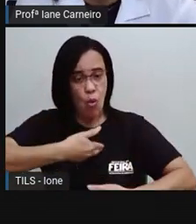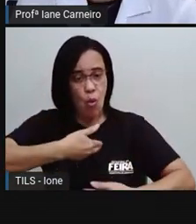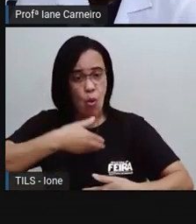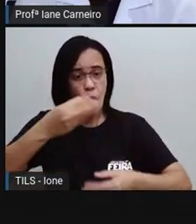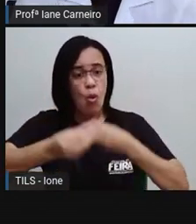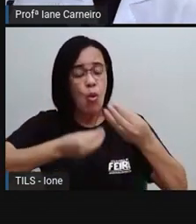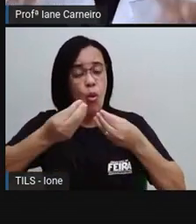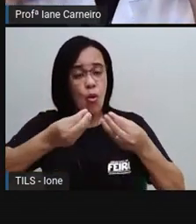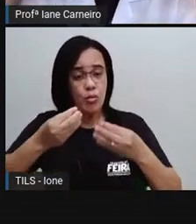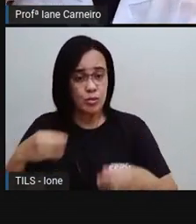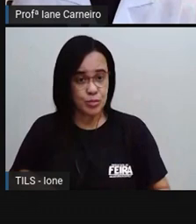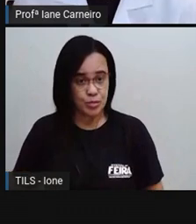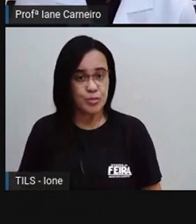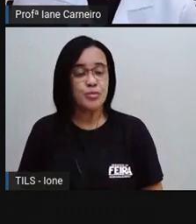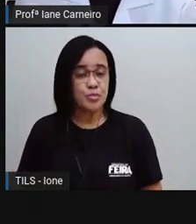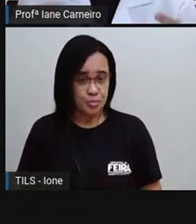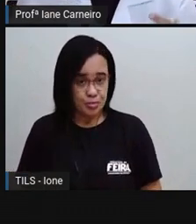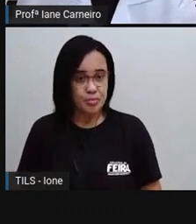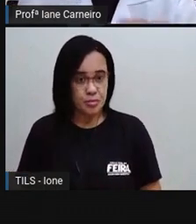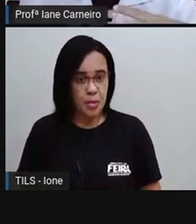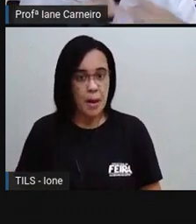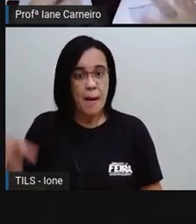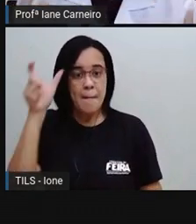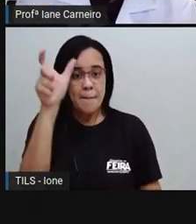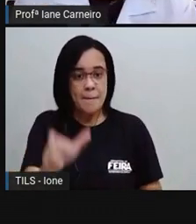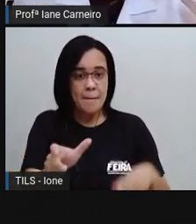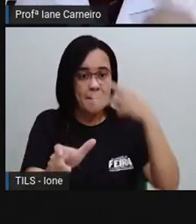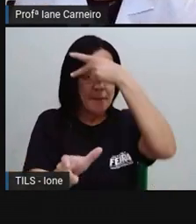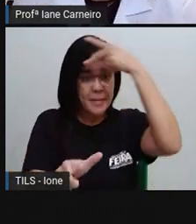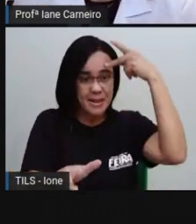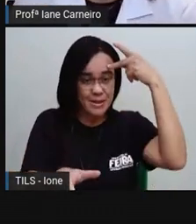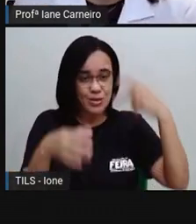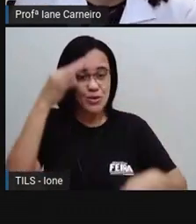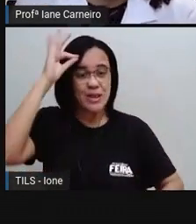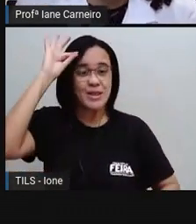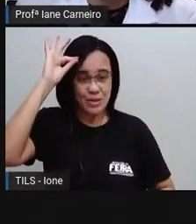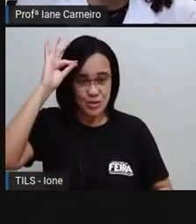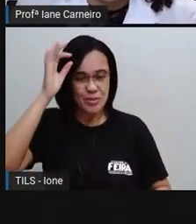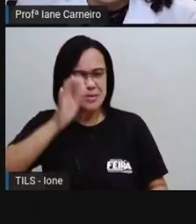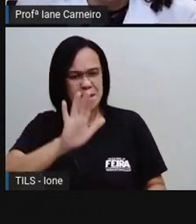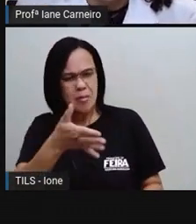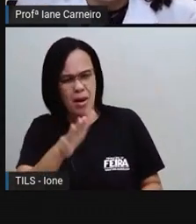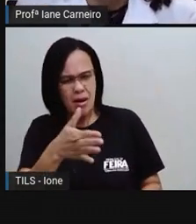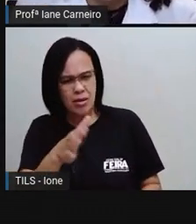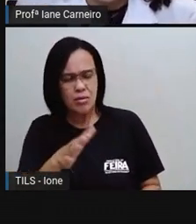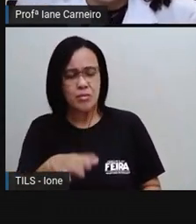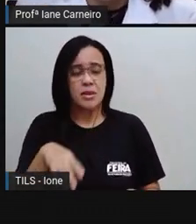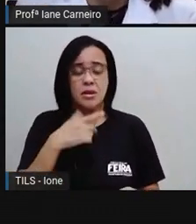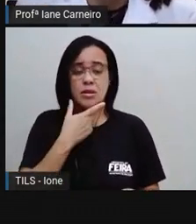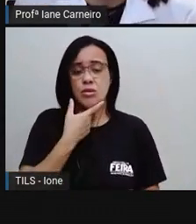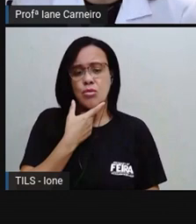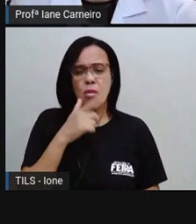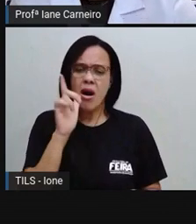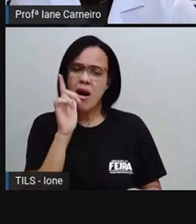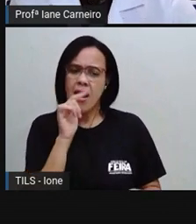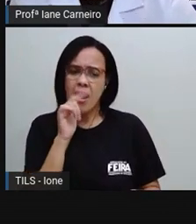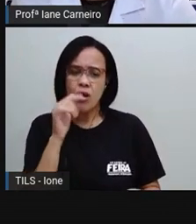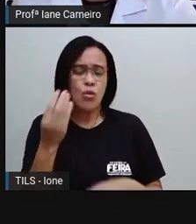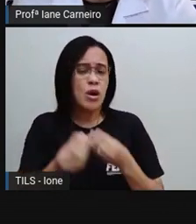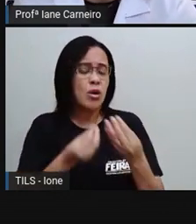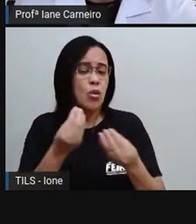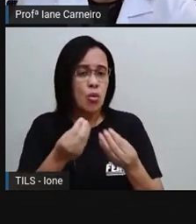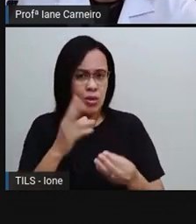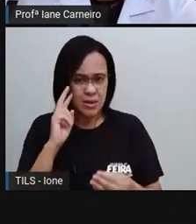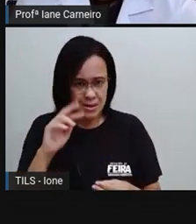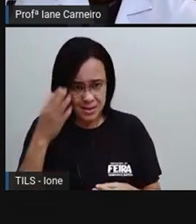Que um adulto, né? Em média, ele tem essa quantidade de água. quem consegue ler esse número que está aqui na